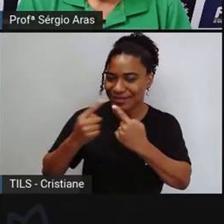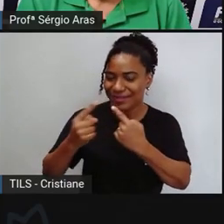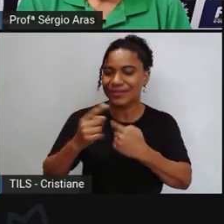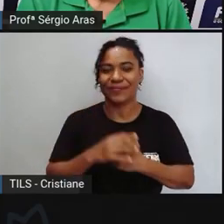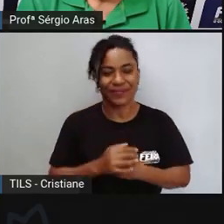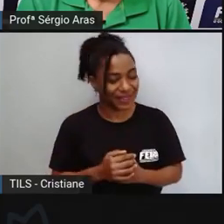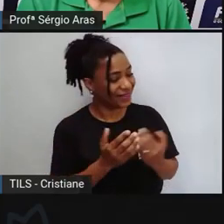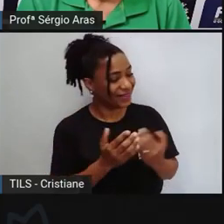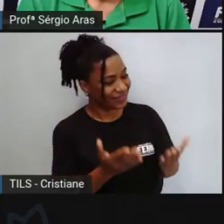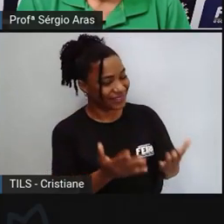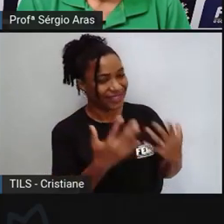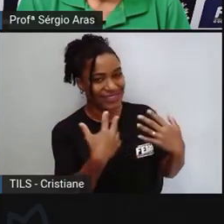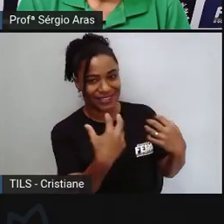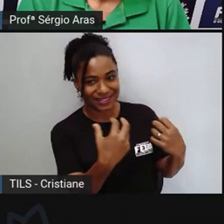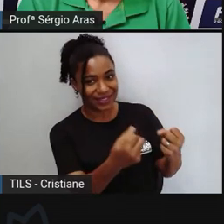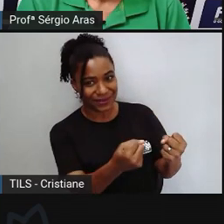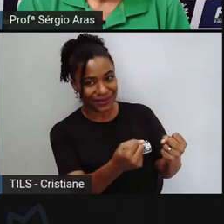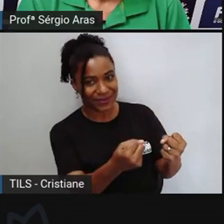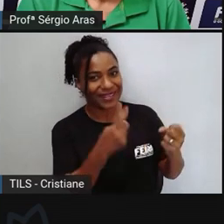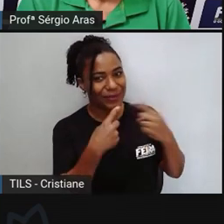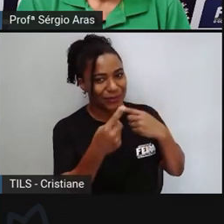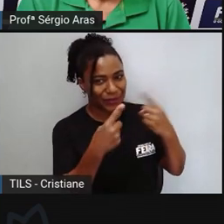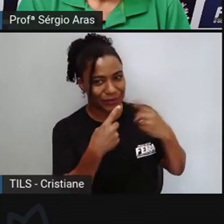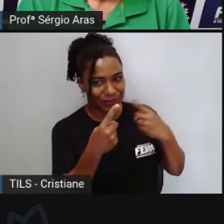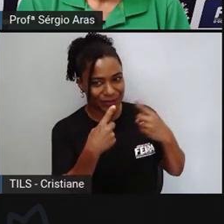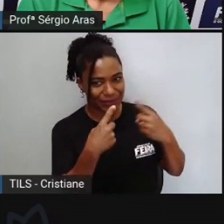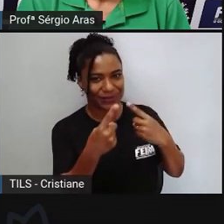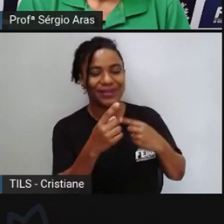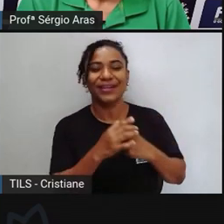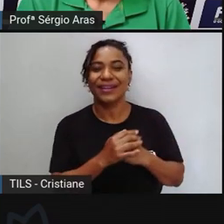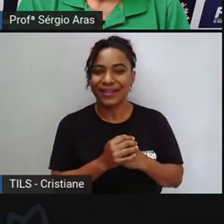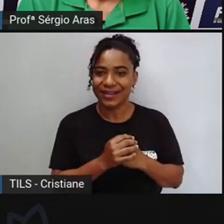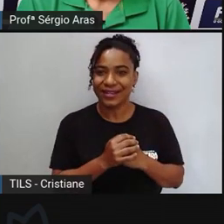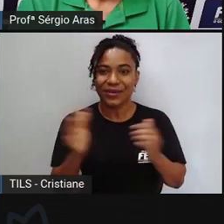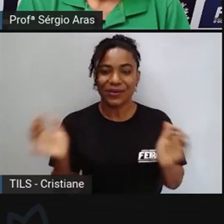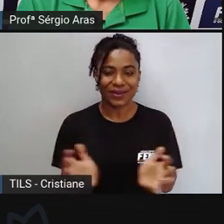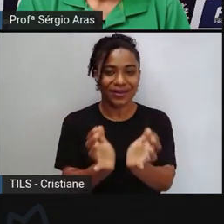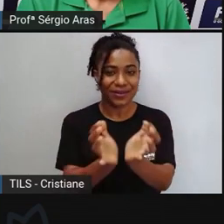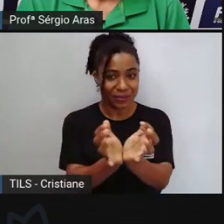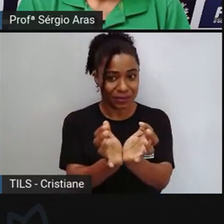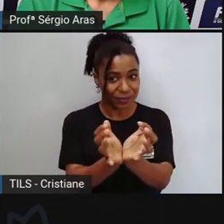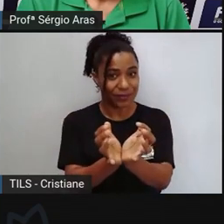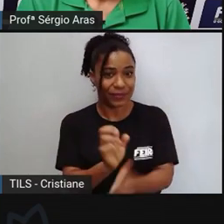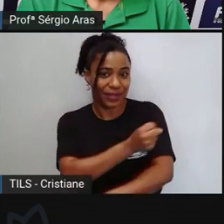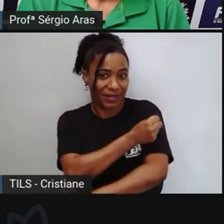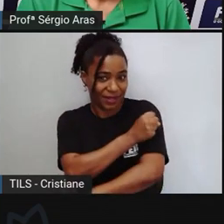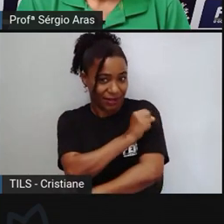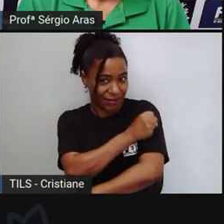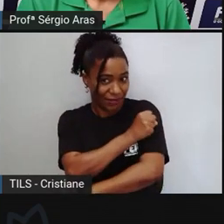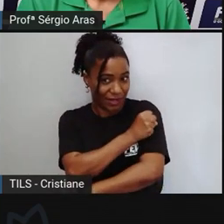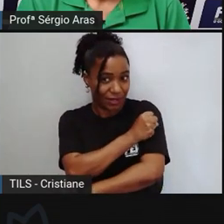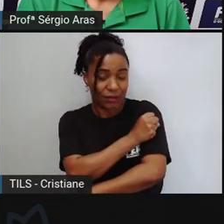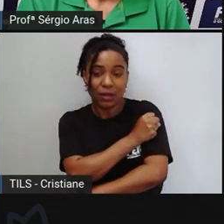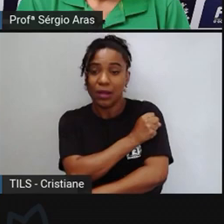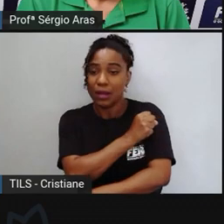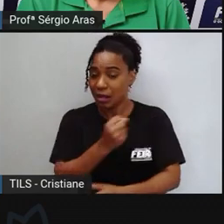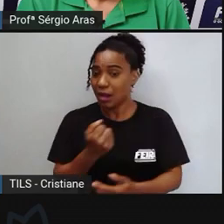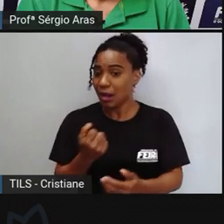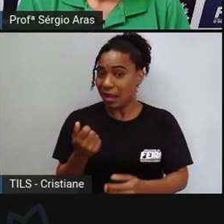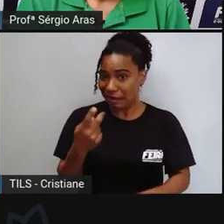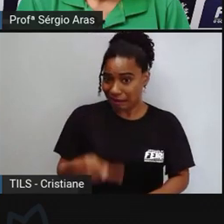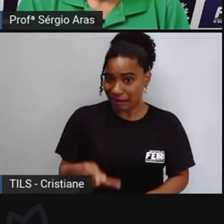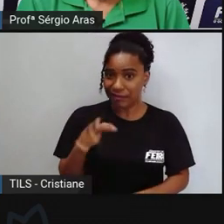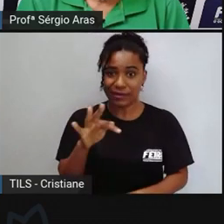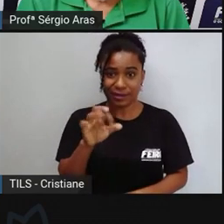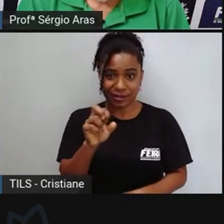com o pessoal do oitavo ano da Rede Municipal. E aí, para começar a nossa conversa, Sérgio, conta para a gente como é que